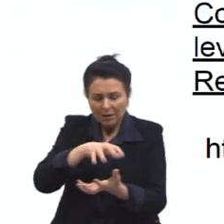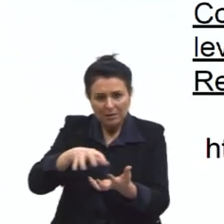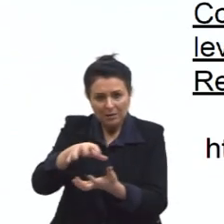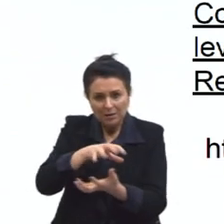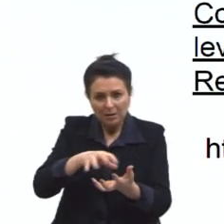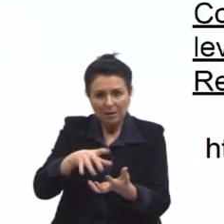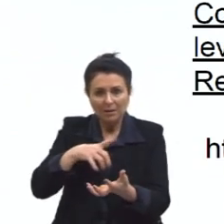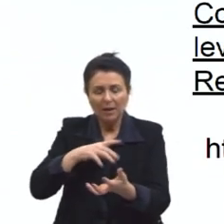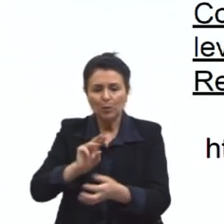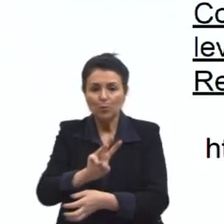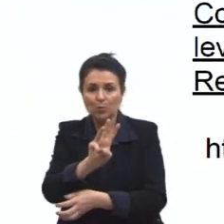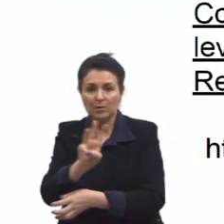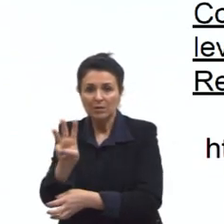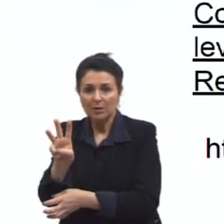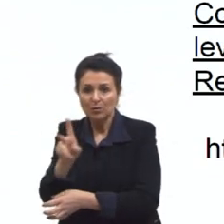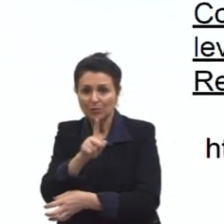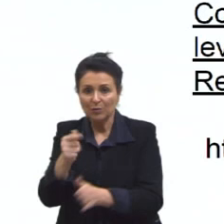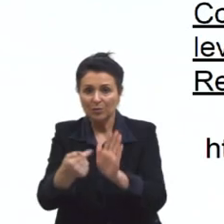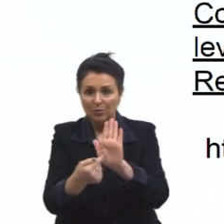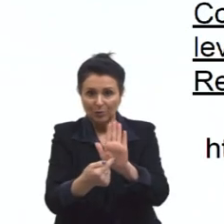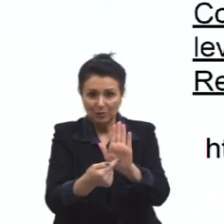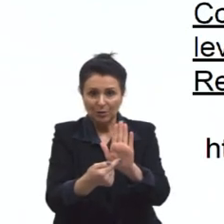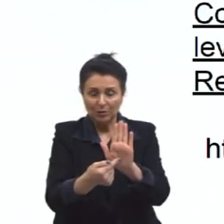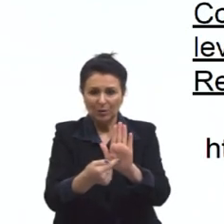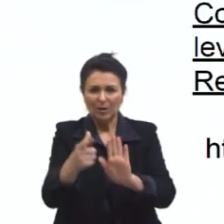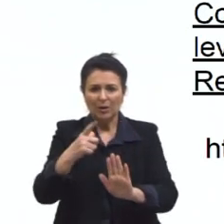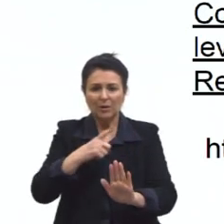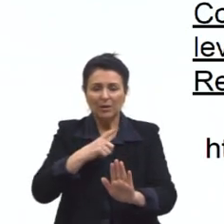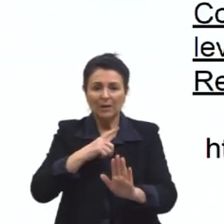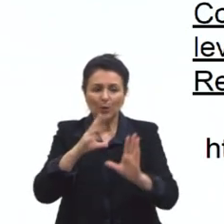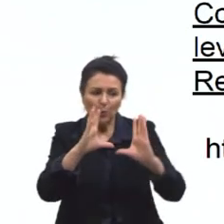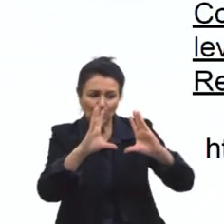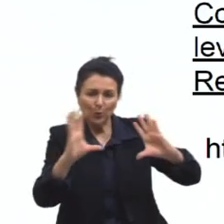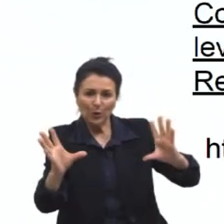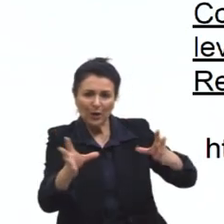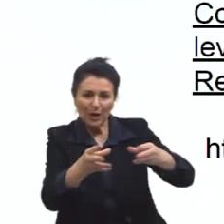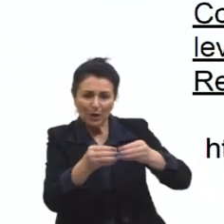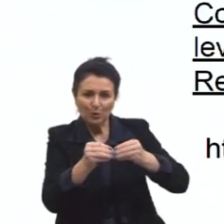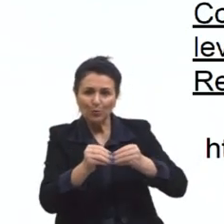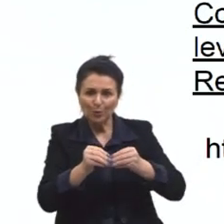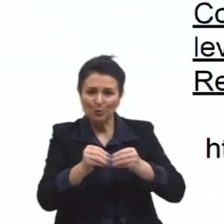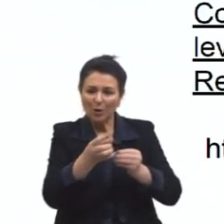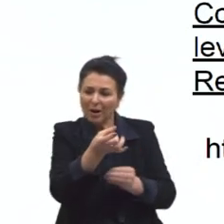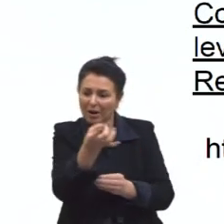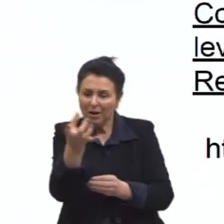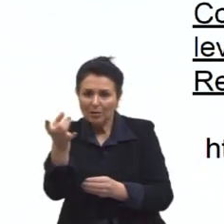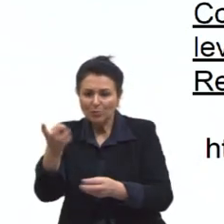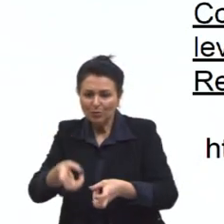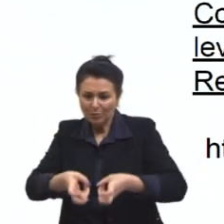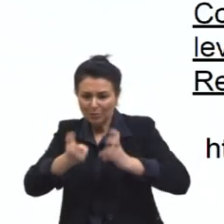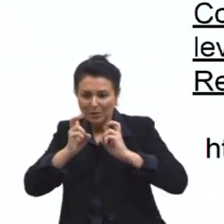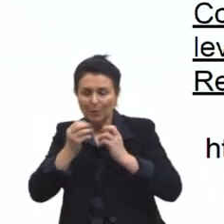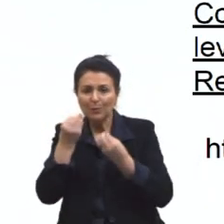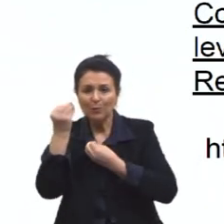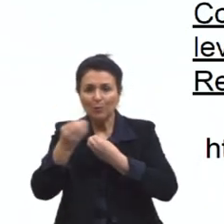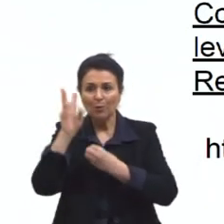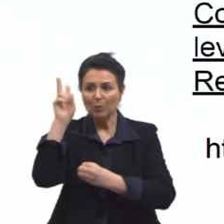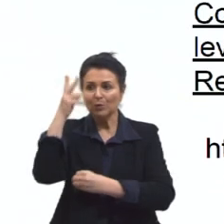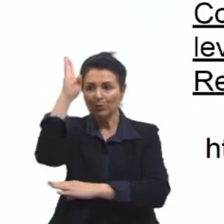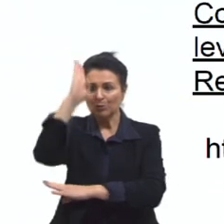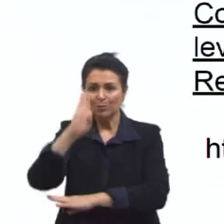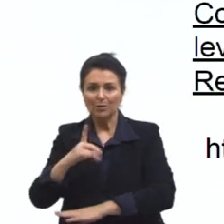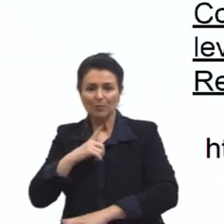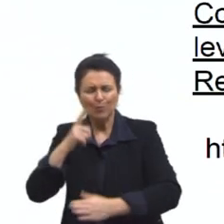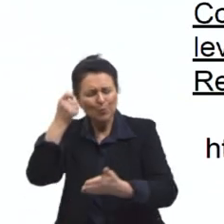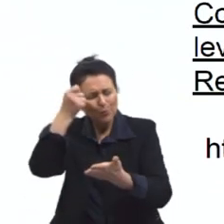bem interessante de onde eu tirei algumas delas, tem um resuminho bem bacana. A vai perceber como a história do Brasil teve